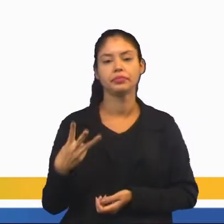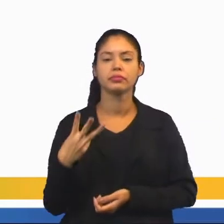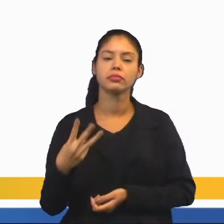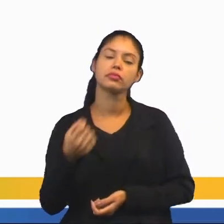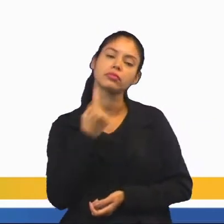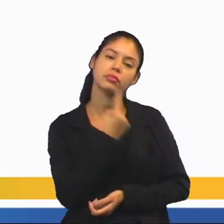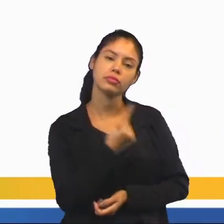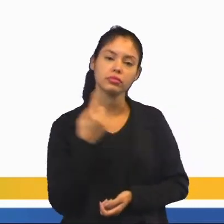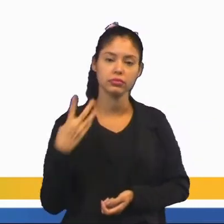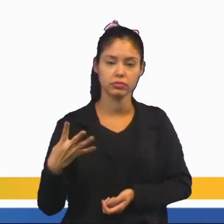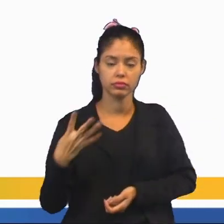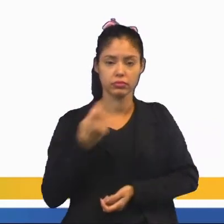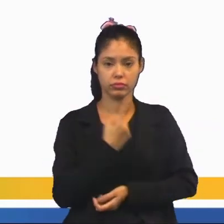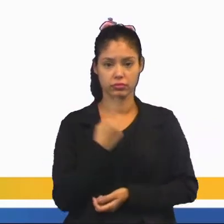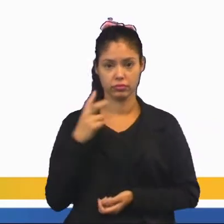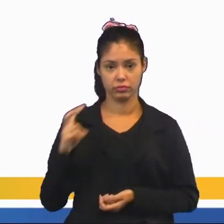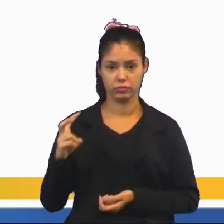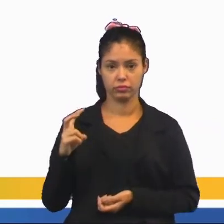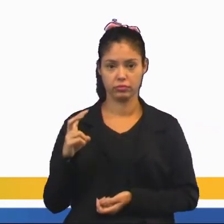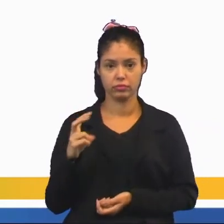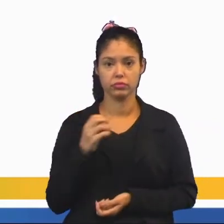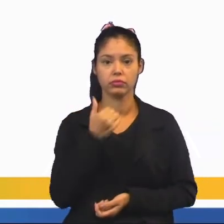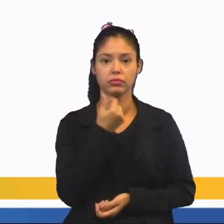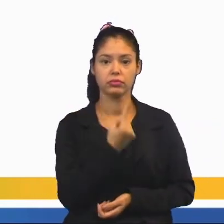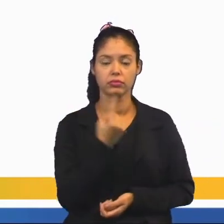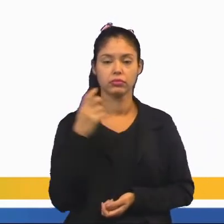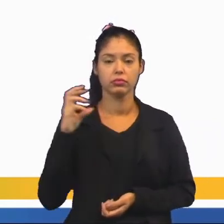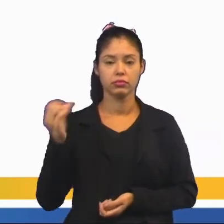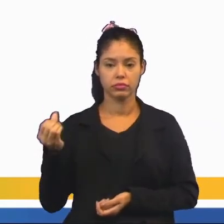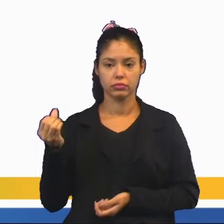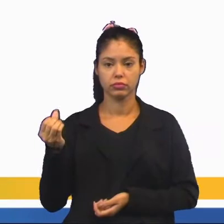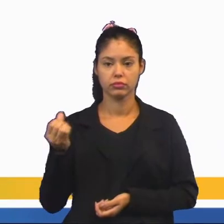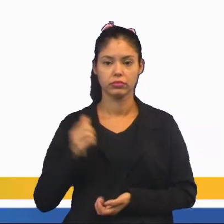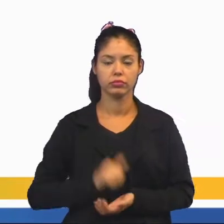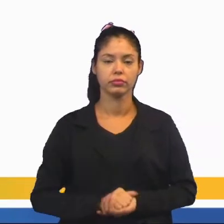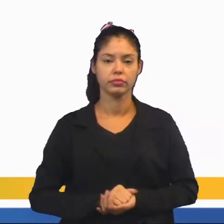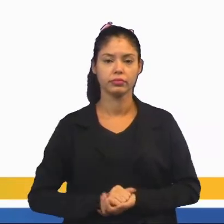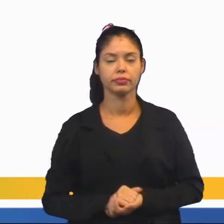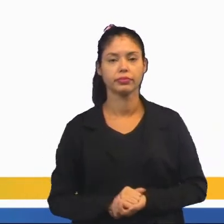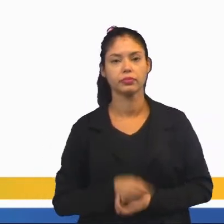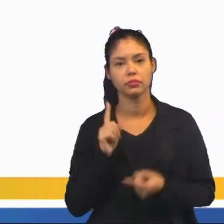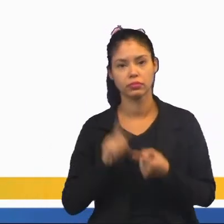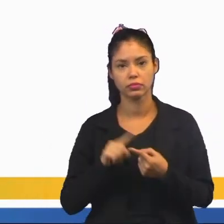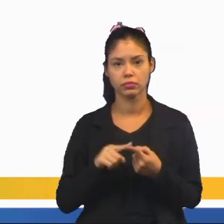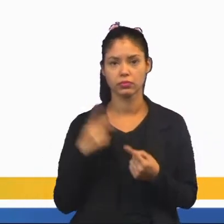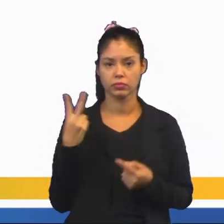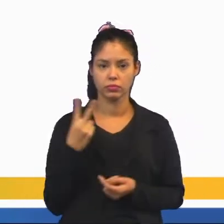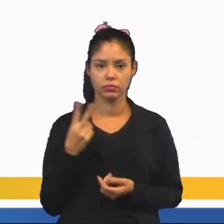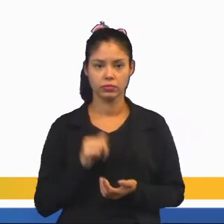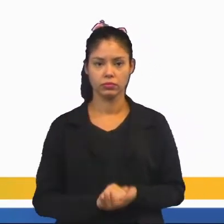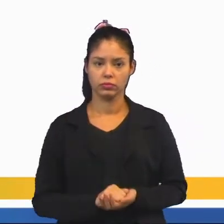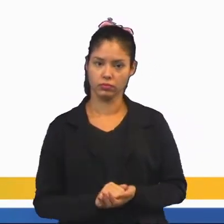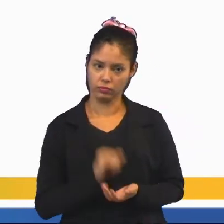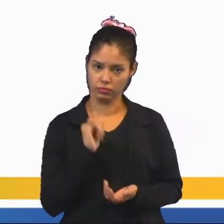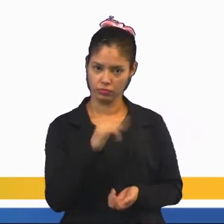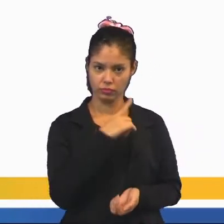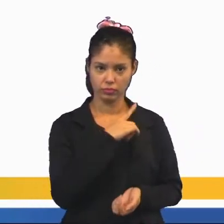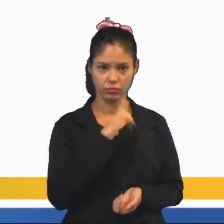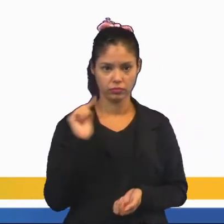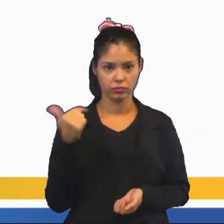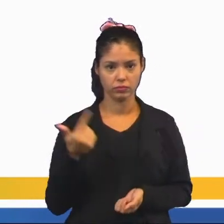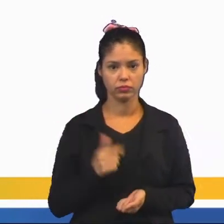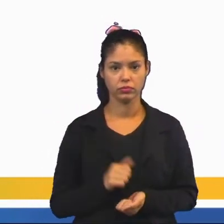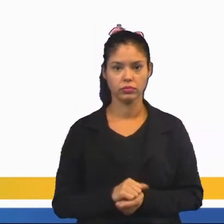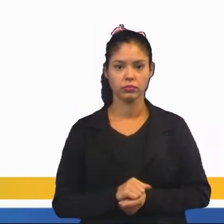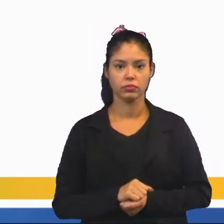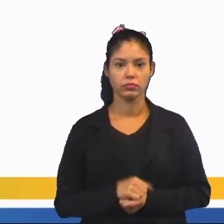1 com 3, 1 com 4 números, 1 com 5 e 1 com 6, porque eu tenho dois dados. Se eu pegar o